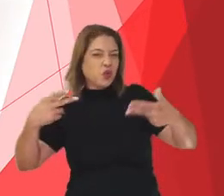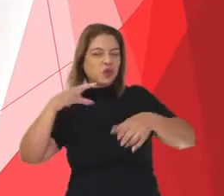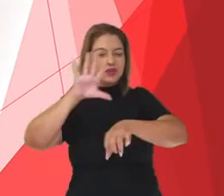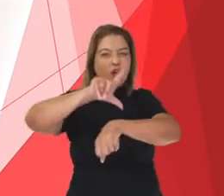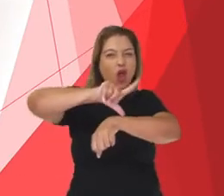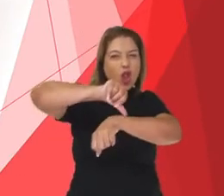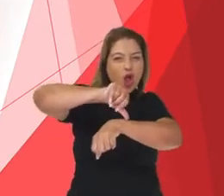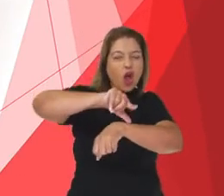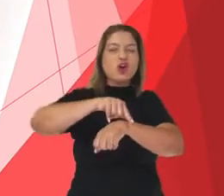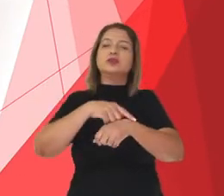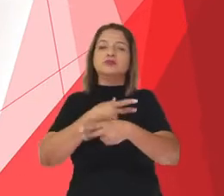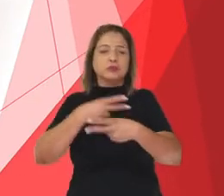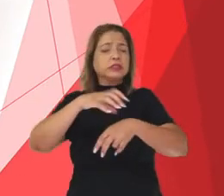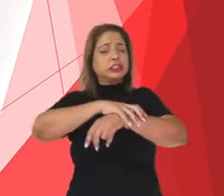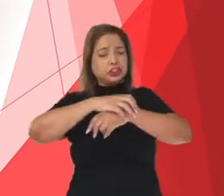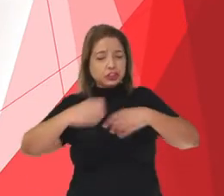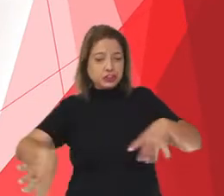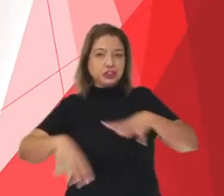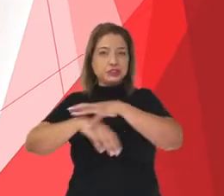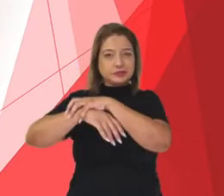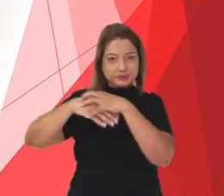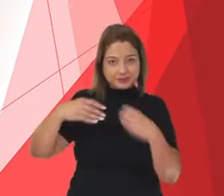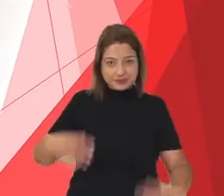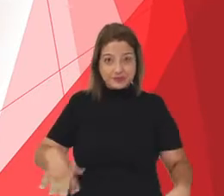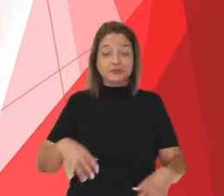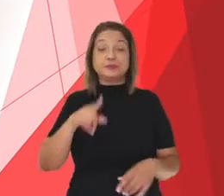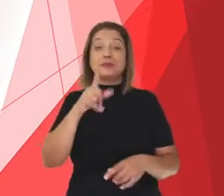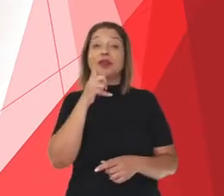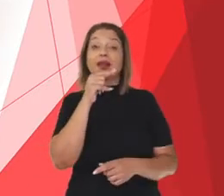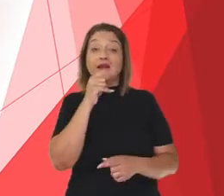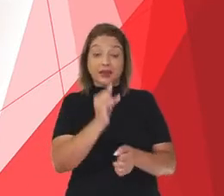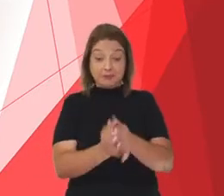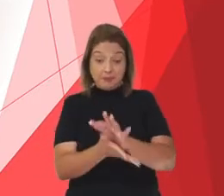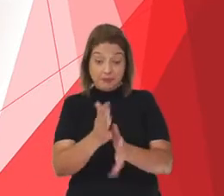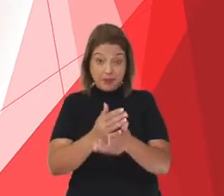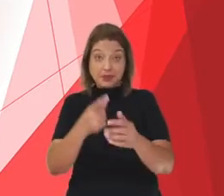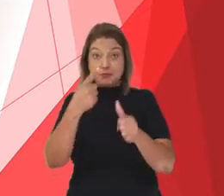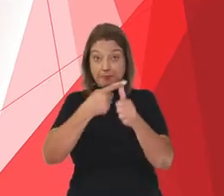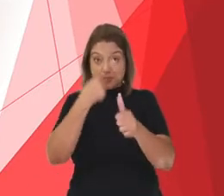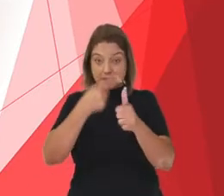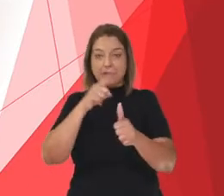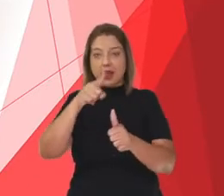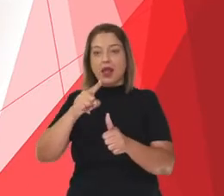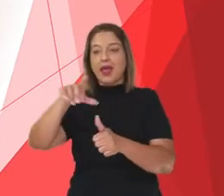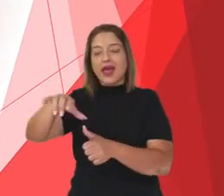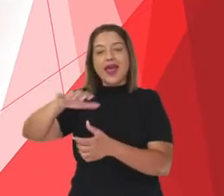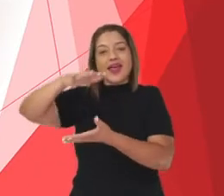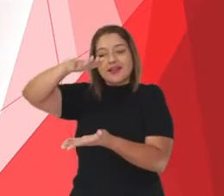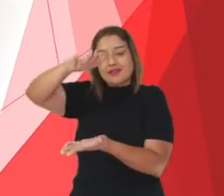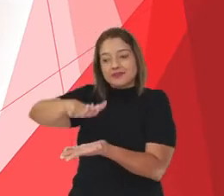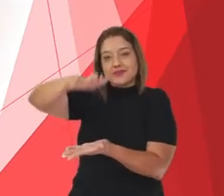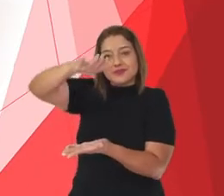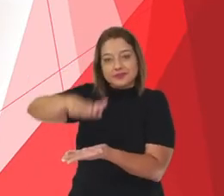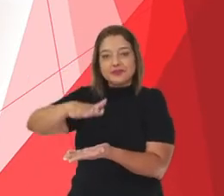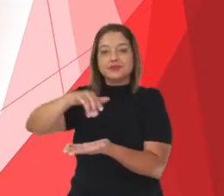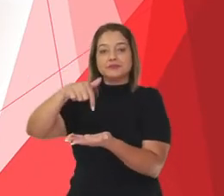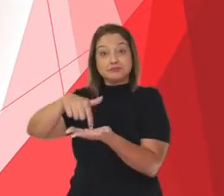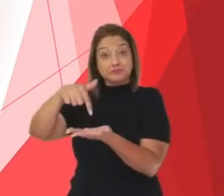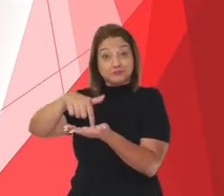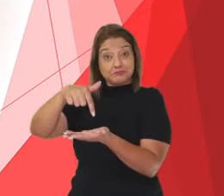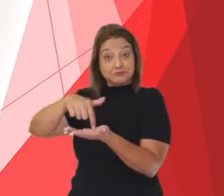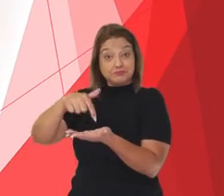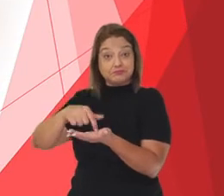relógios, pulseiras. Molhe as mãos e com um pouco de sabão, friccione